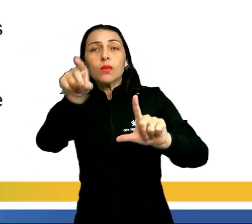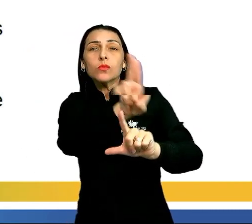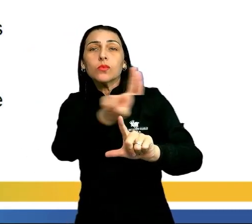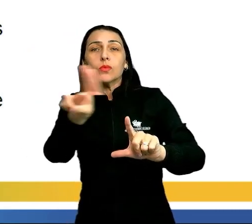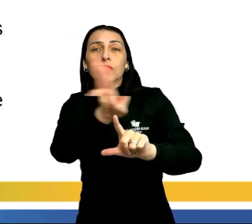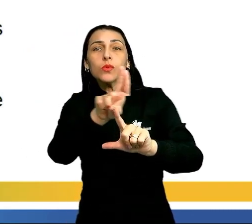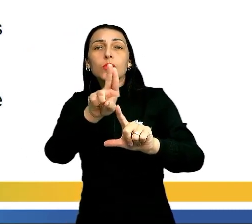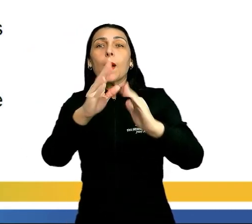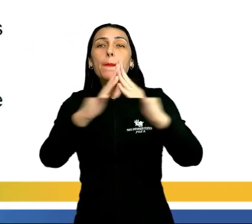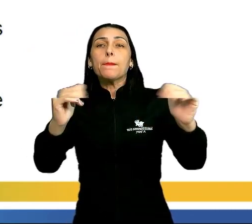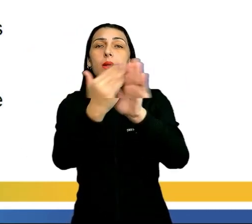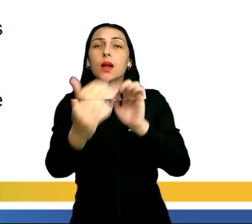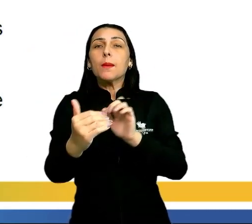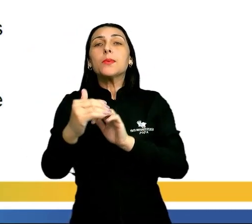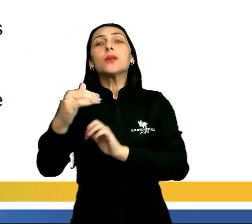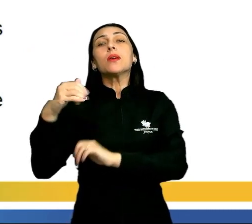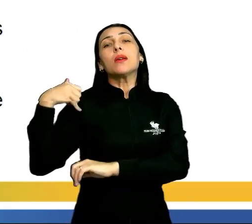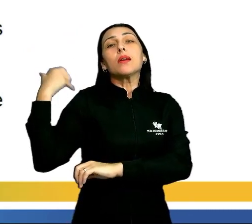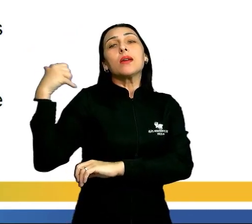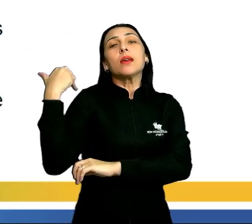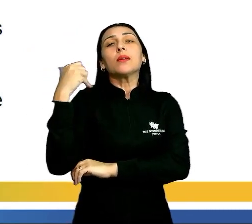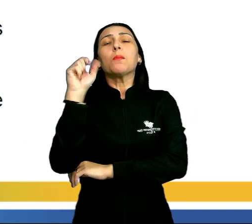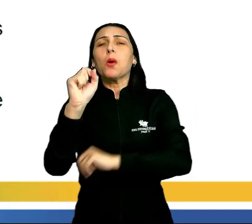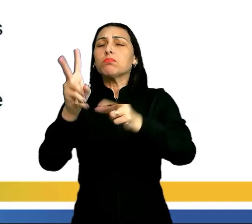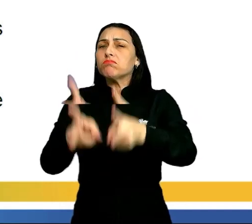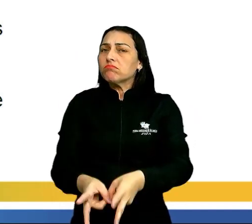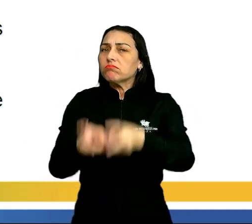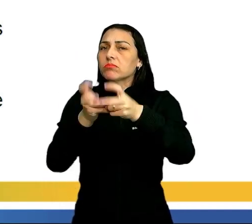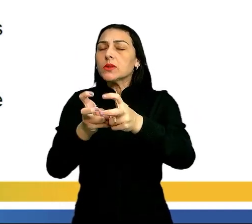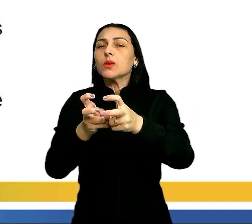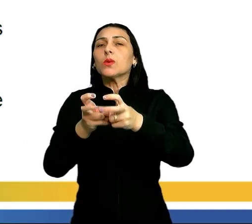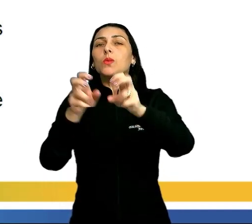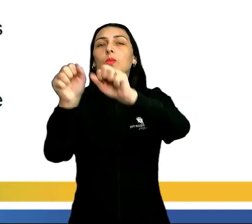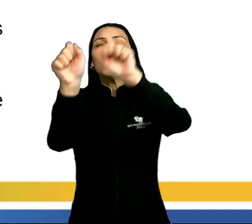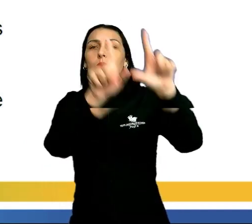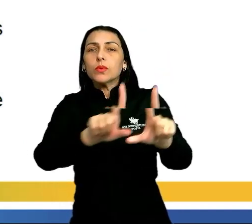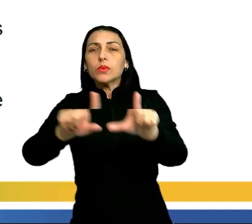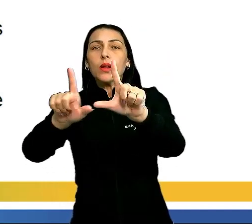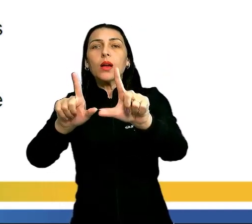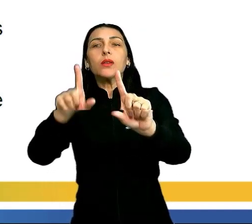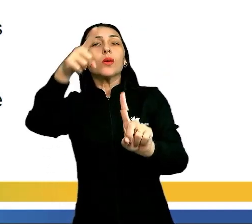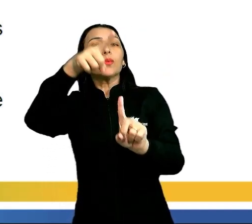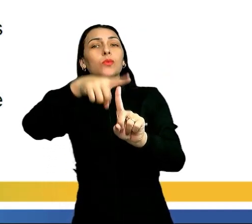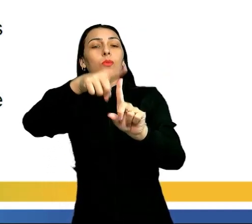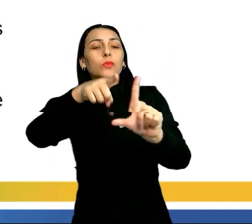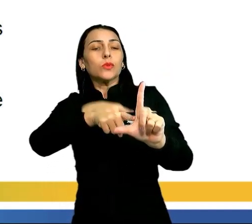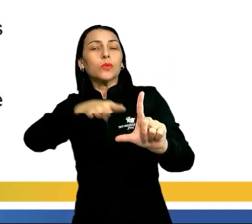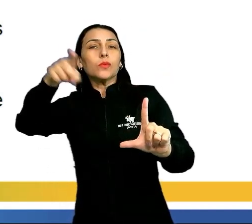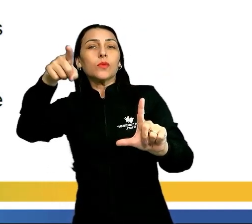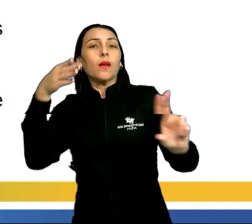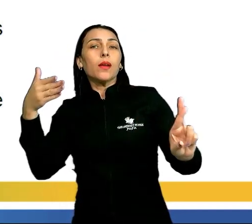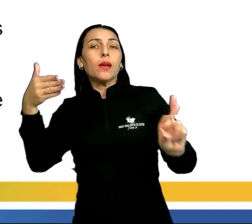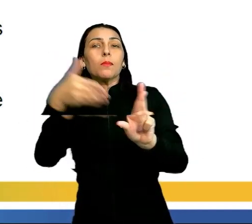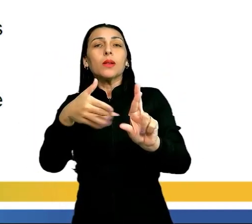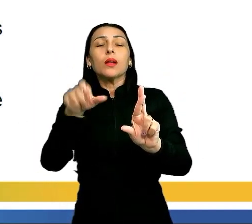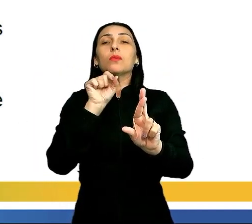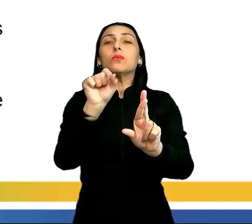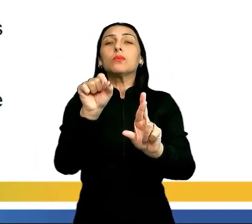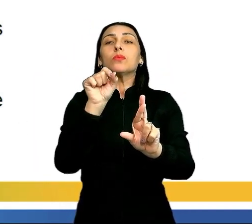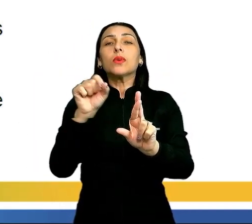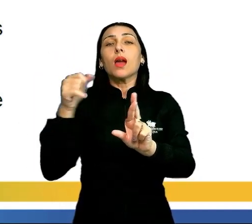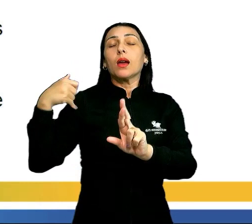chamado de pirâmide etária. Vocês podem observar aí no slide que ele é um tipo de gráfico que vai representar